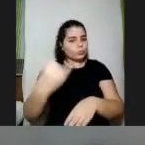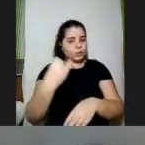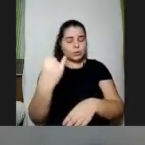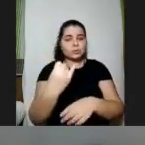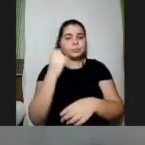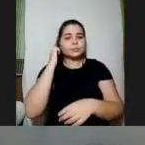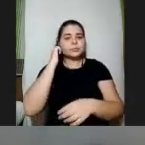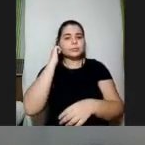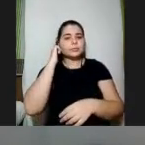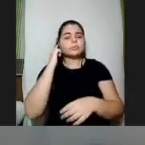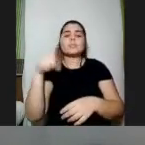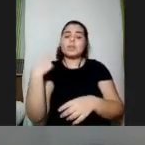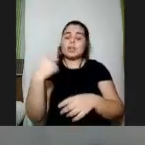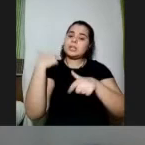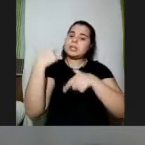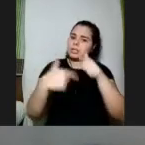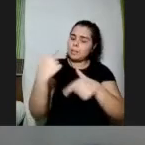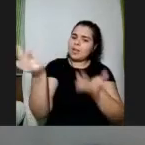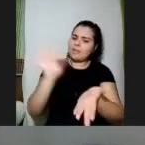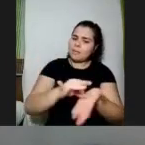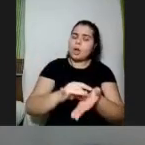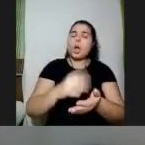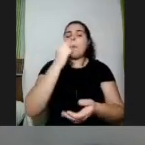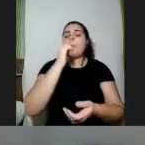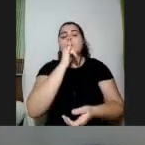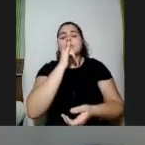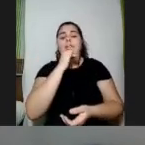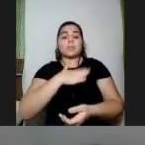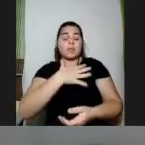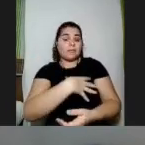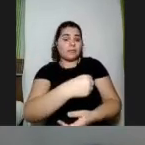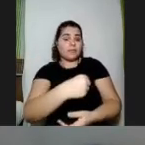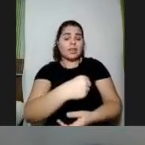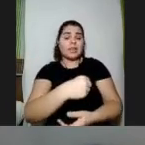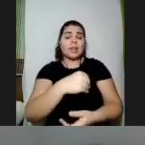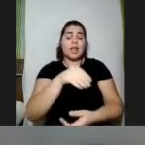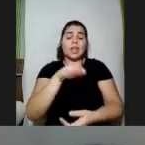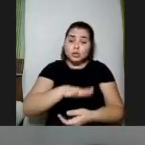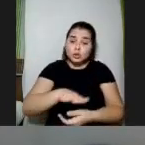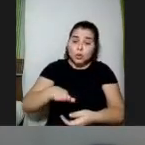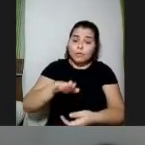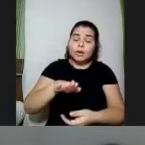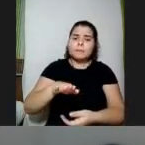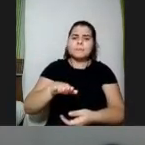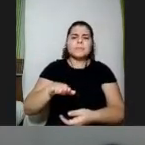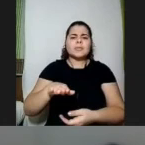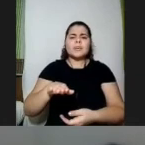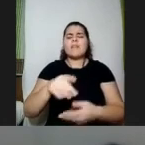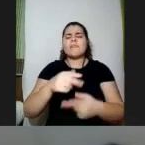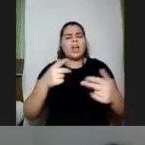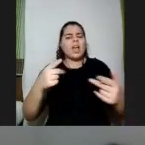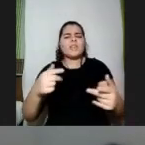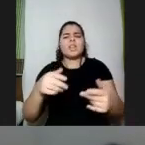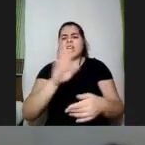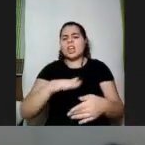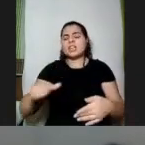realmente trabalhar e afirmar e por exemplo a minha filha é tão nova mas na escola dela ela tem 10 anos várias vezes as crianças falavam ah não é